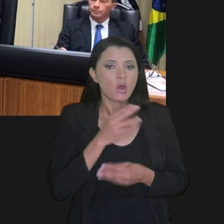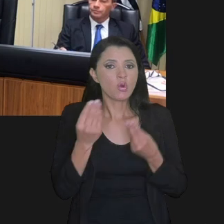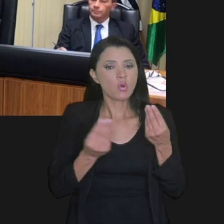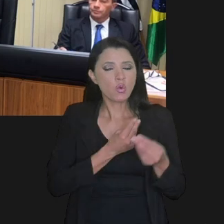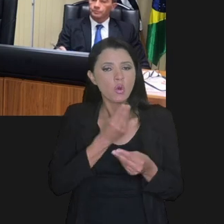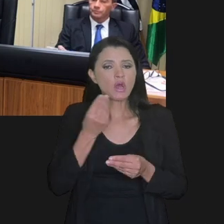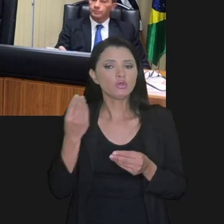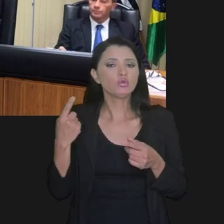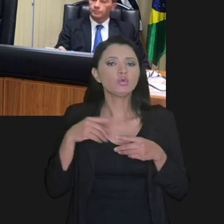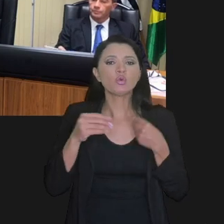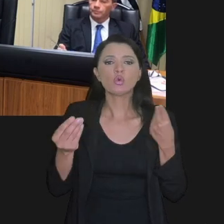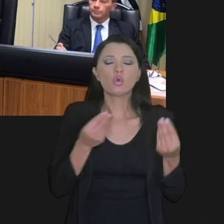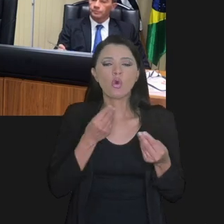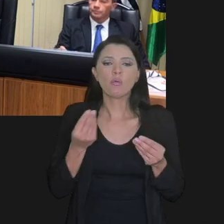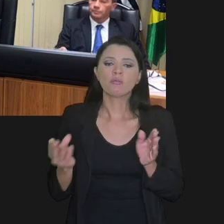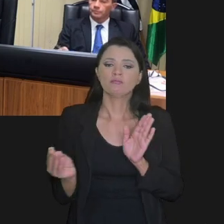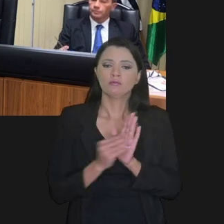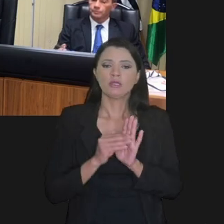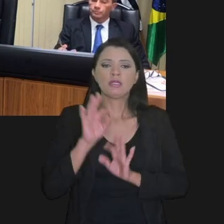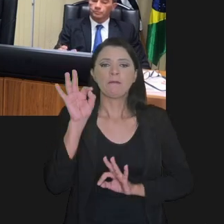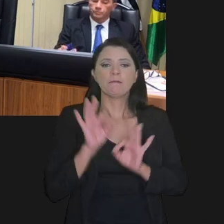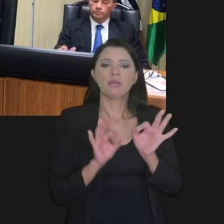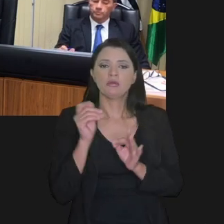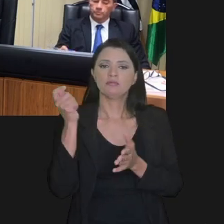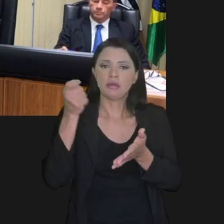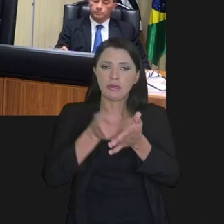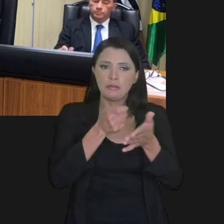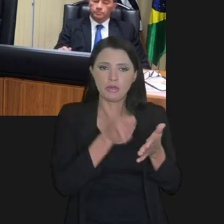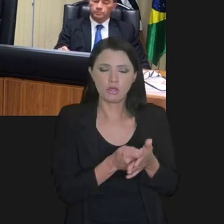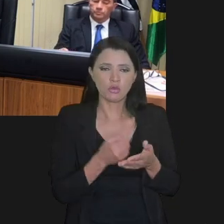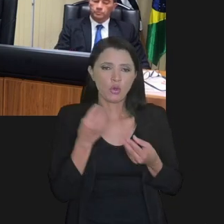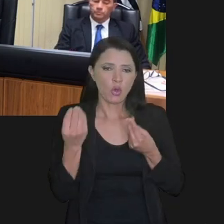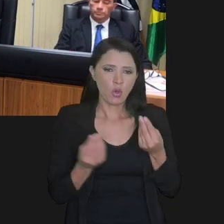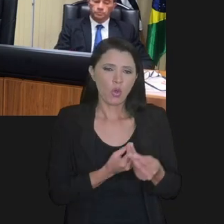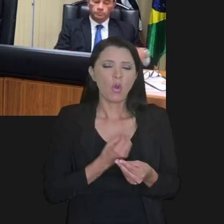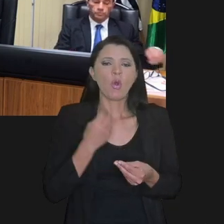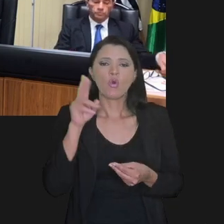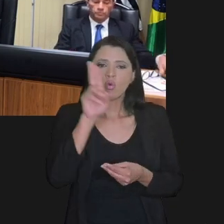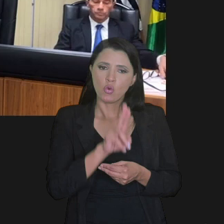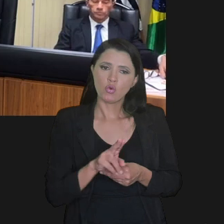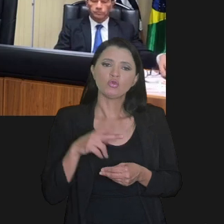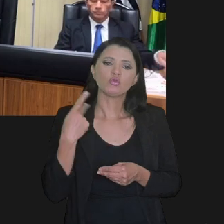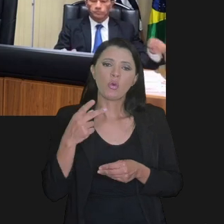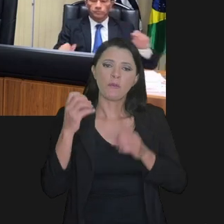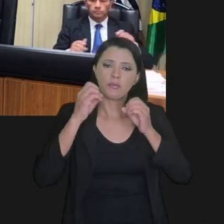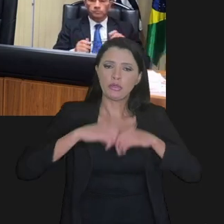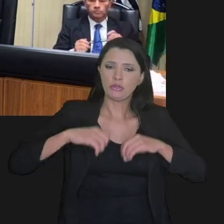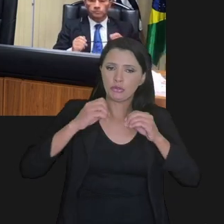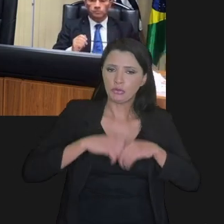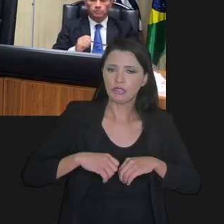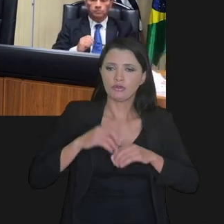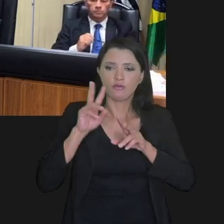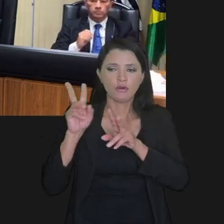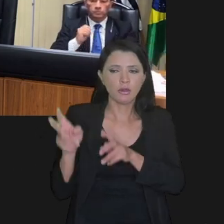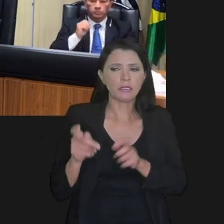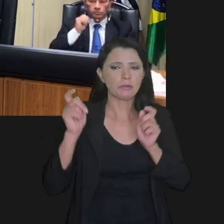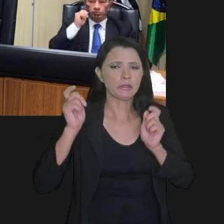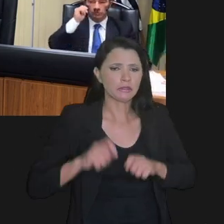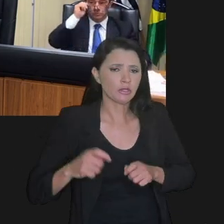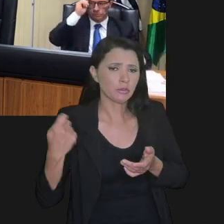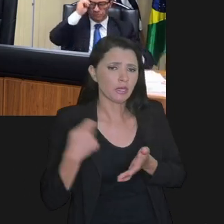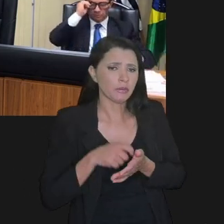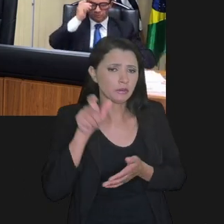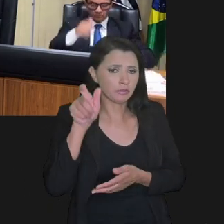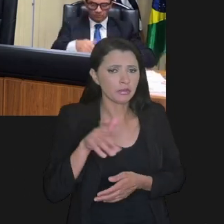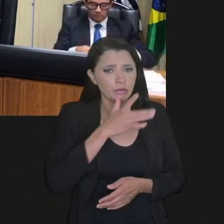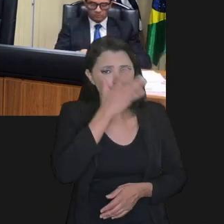uso é excepcional, quando imprescindível para a composição do plano de pagamento. Ou seja, também para o uso do prejuízo fiscal que vai se